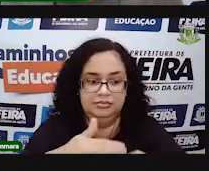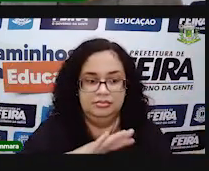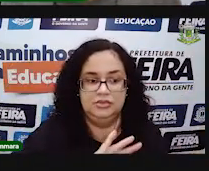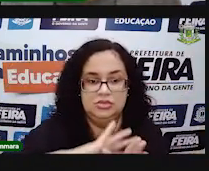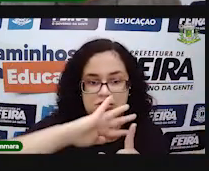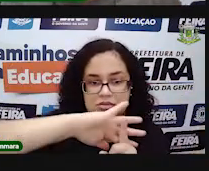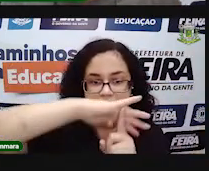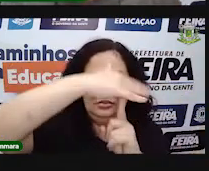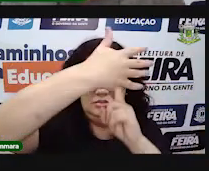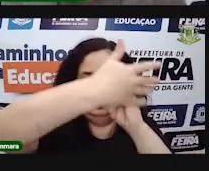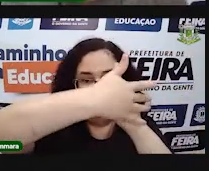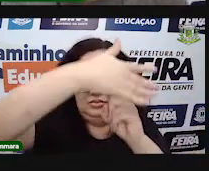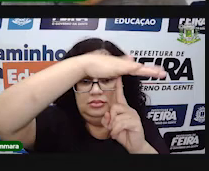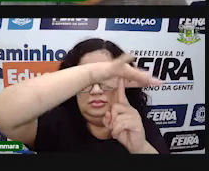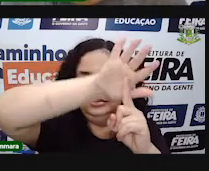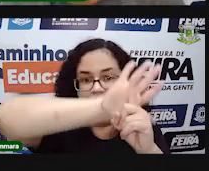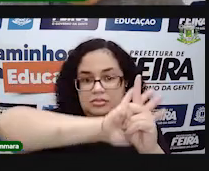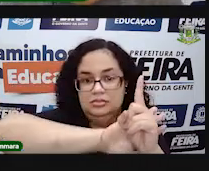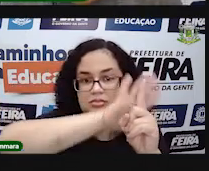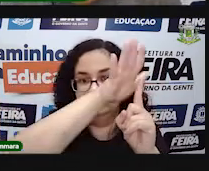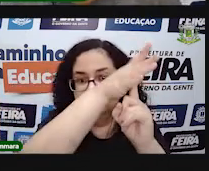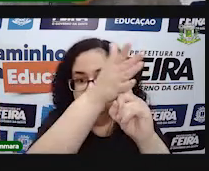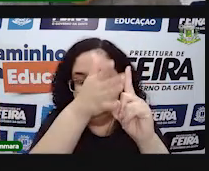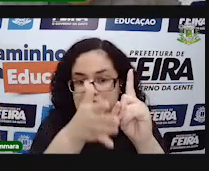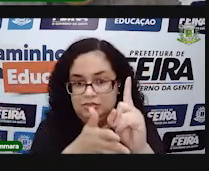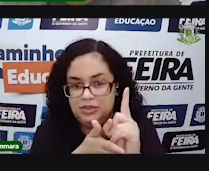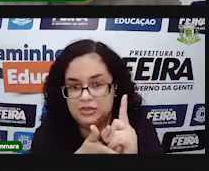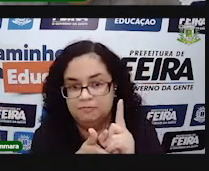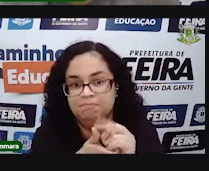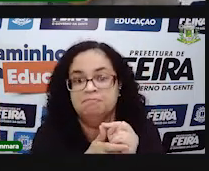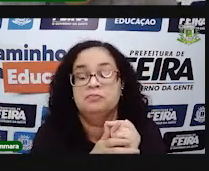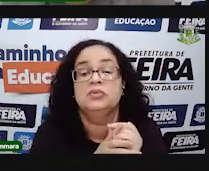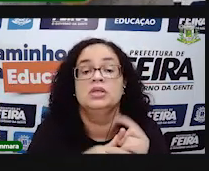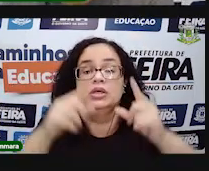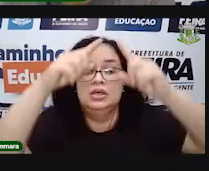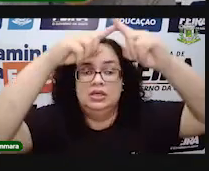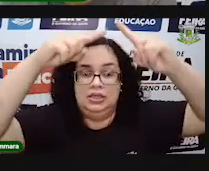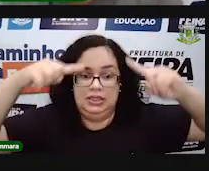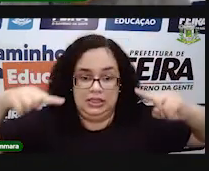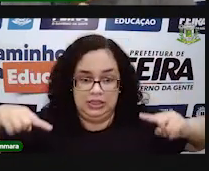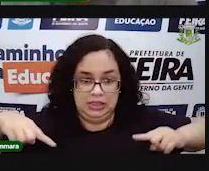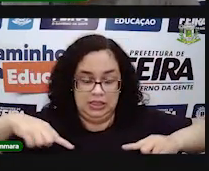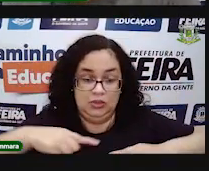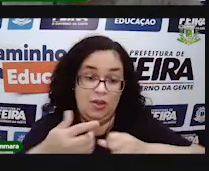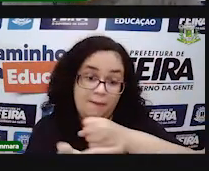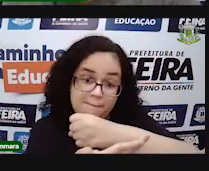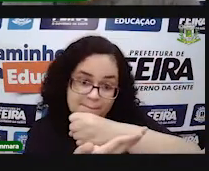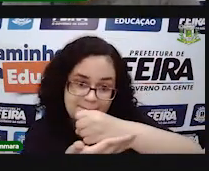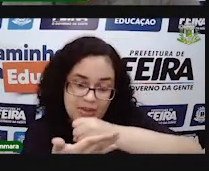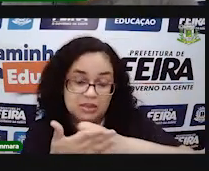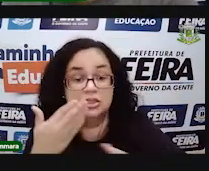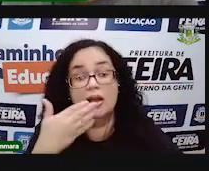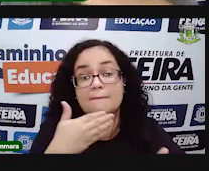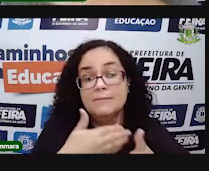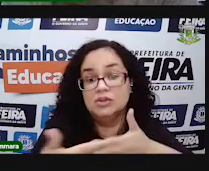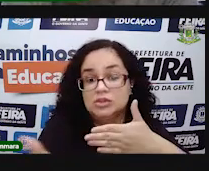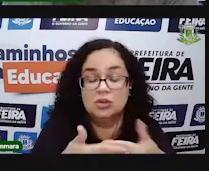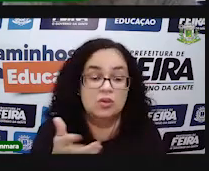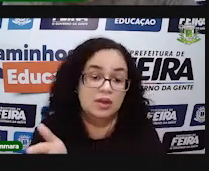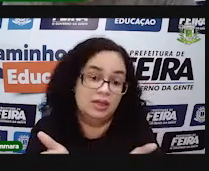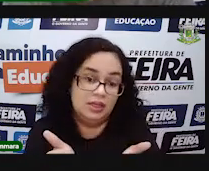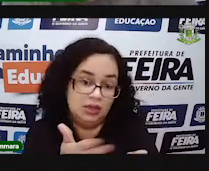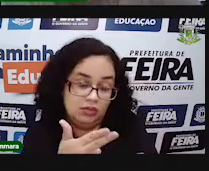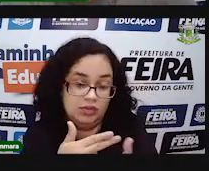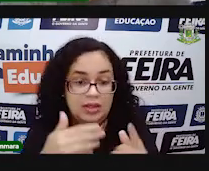triângulos. As suas faces laterais são triangulares. A base, a tampinha de baixo que